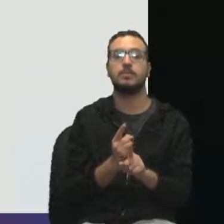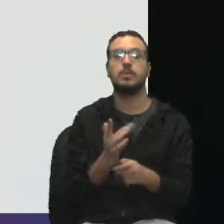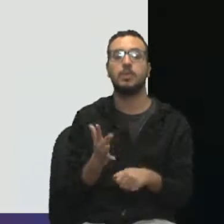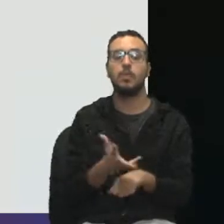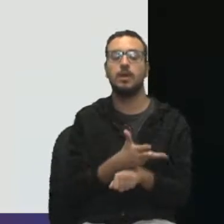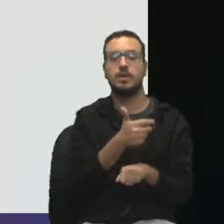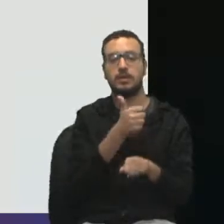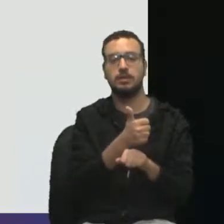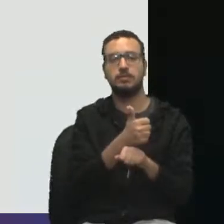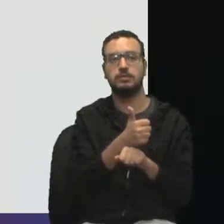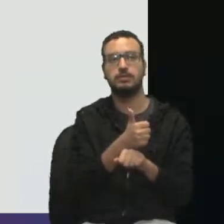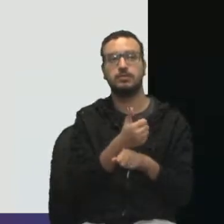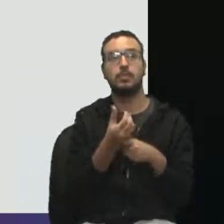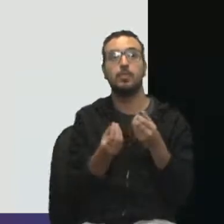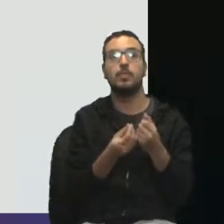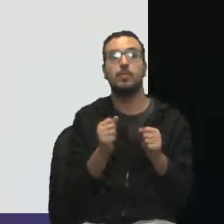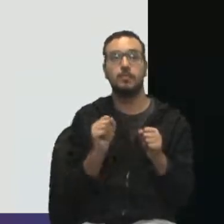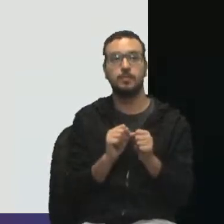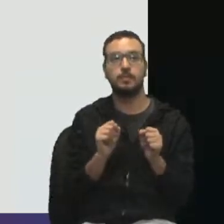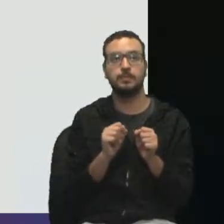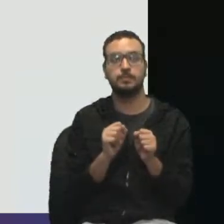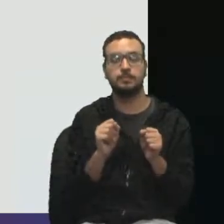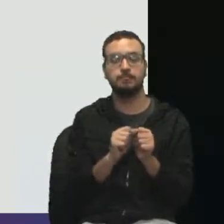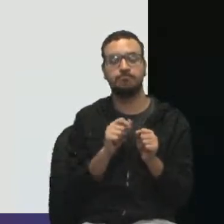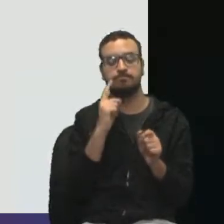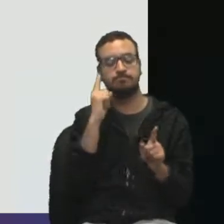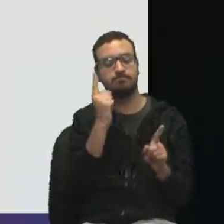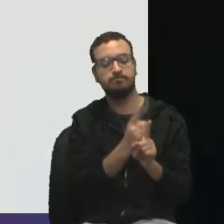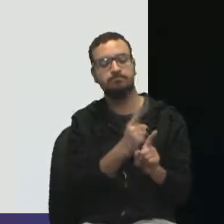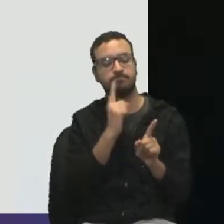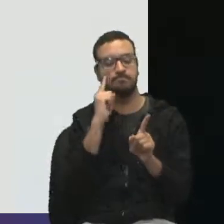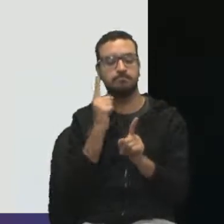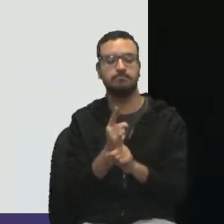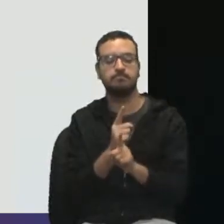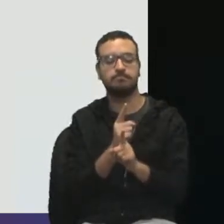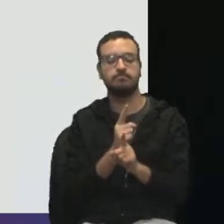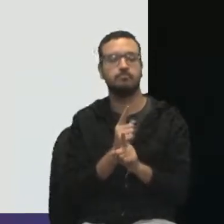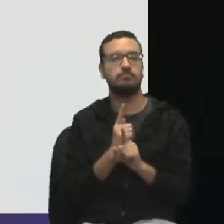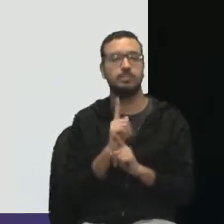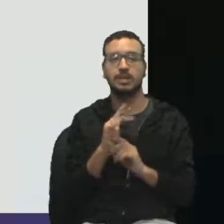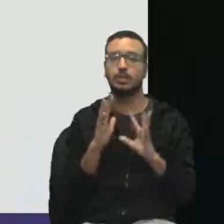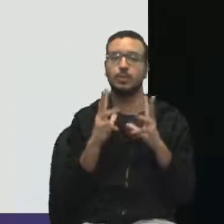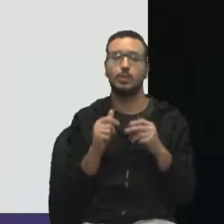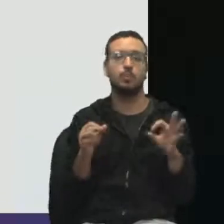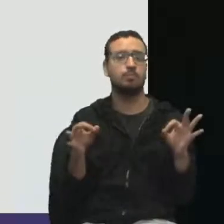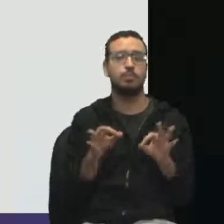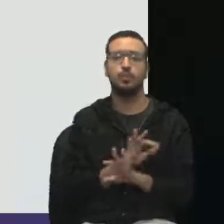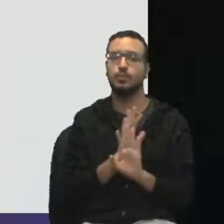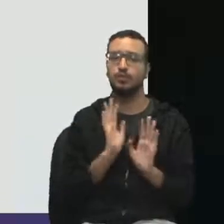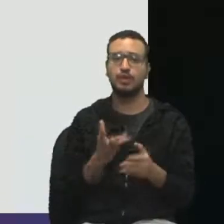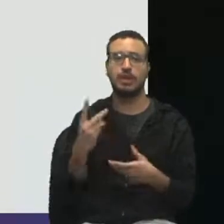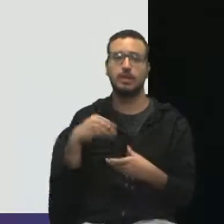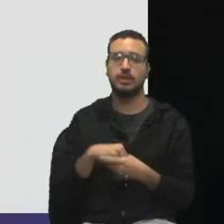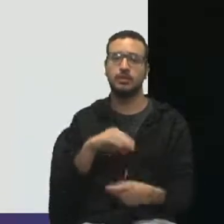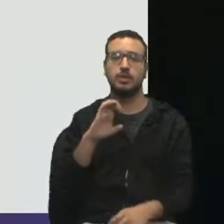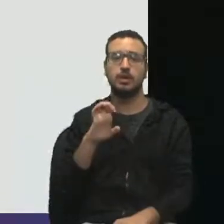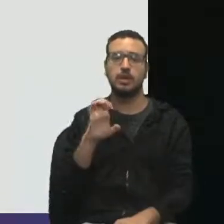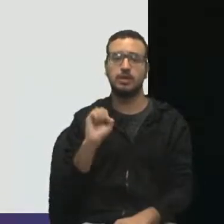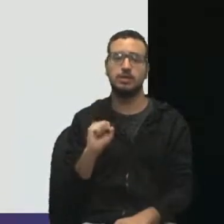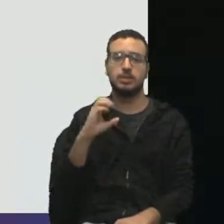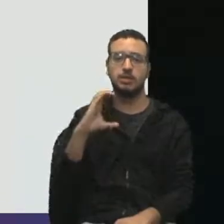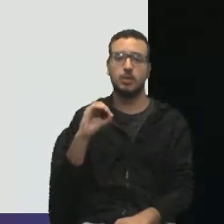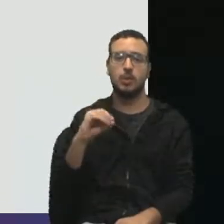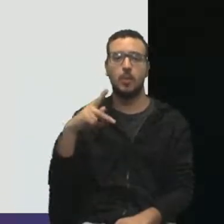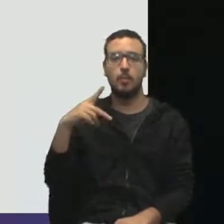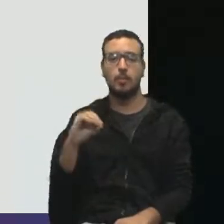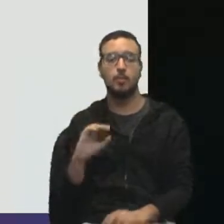Como é que eu faço isso? Como é que eu vou identificar esses requisitos? Eles já estão todos prontos no escopo. Eu já falei para